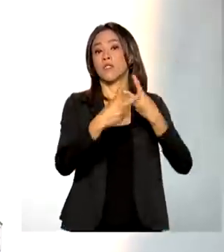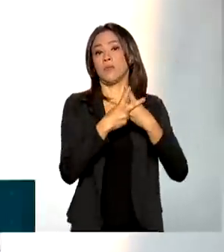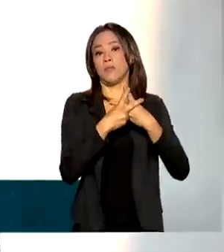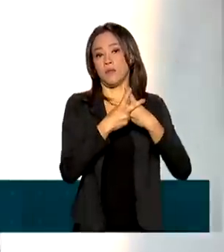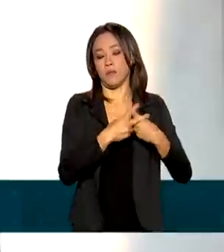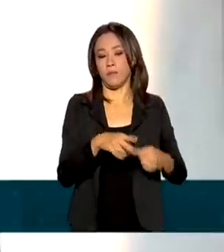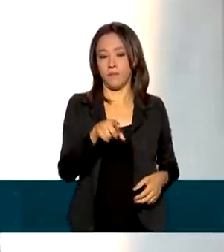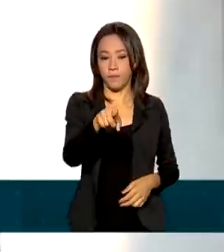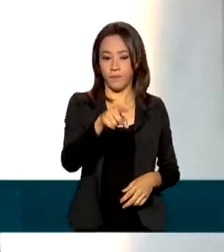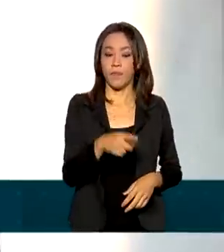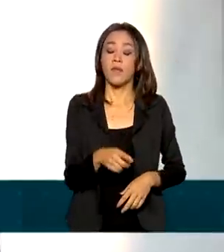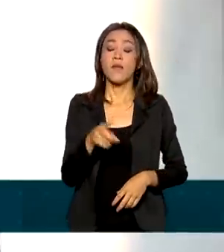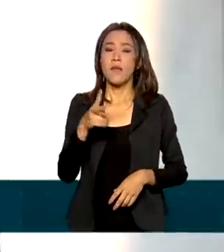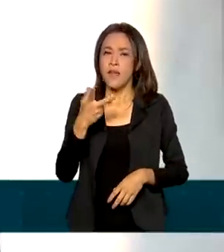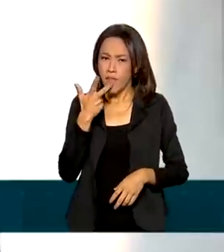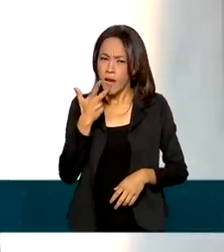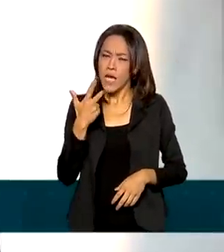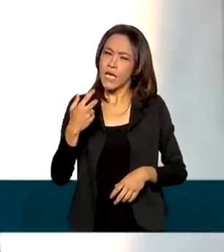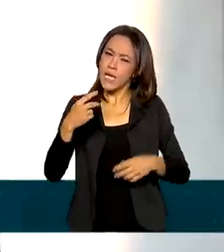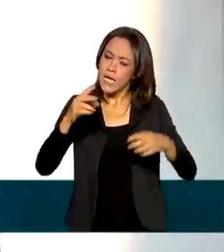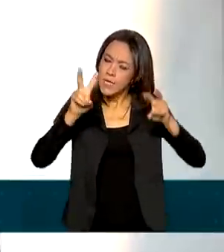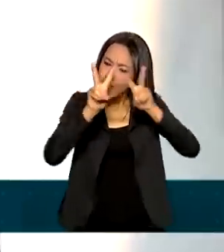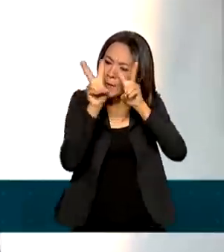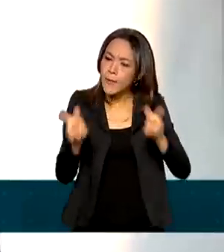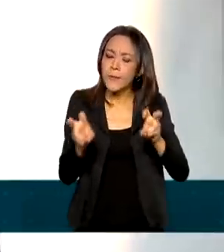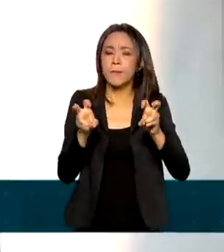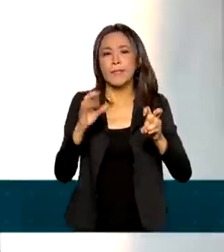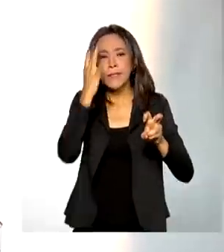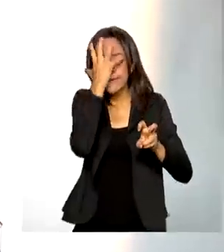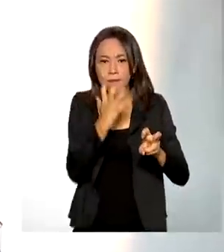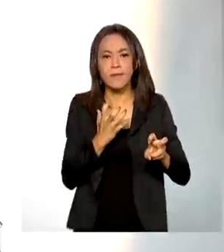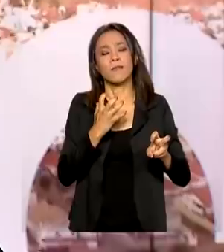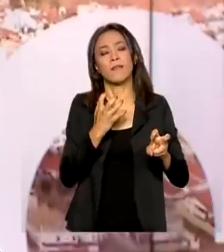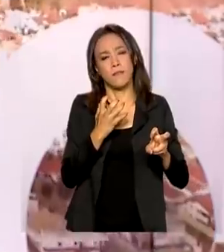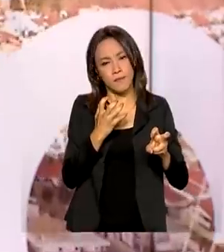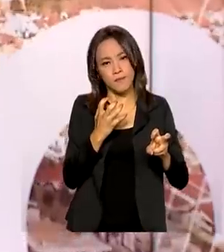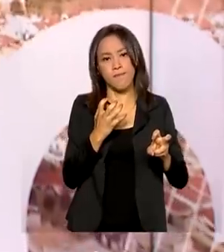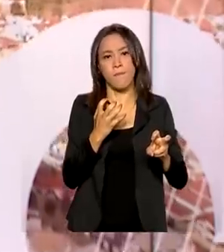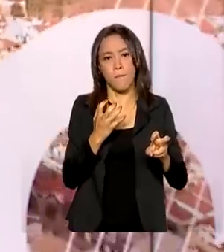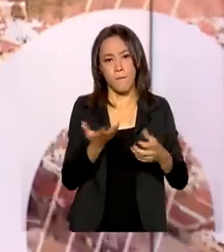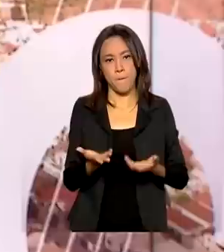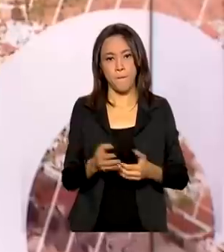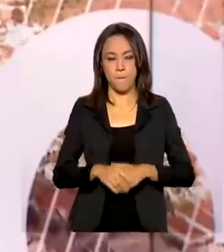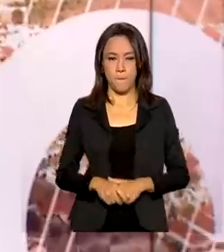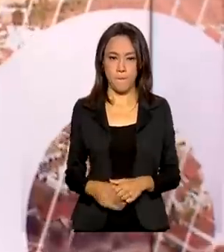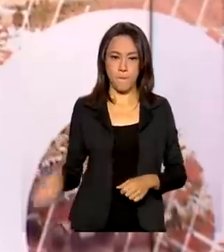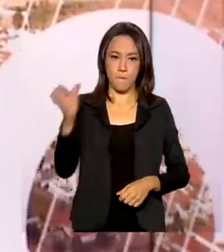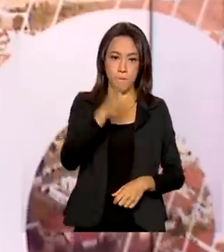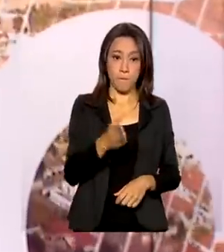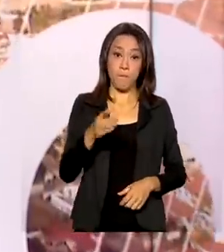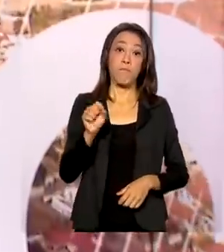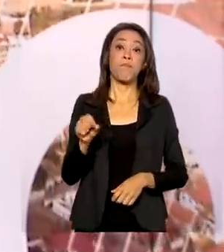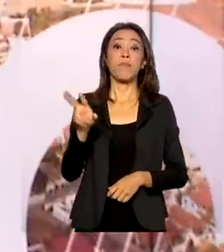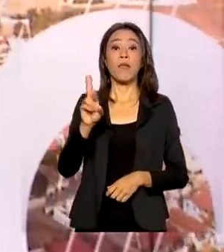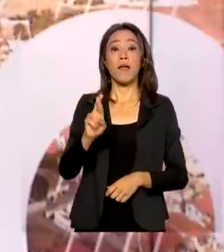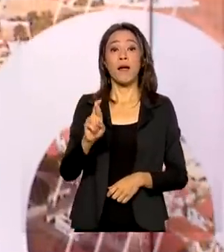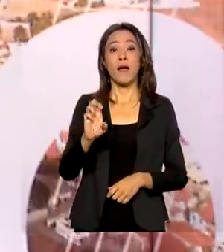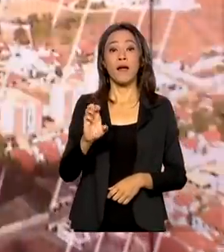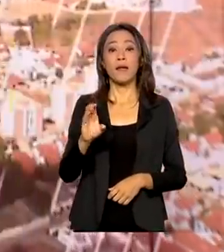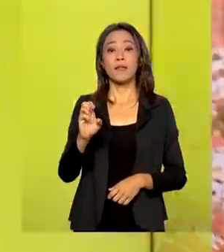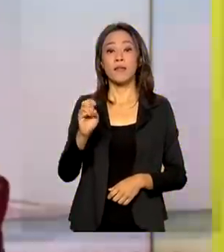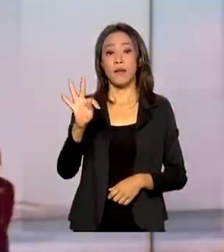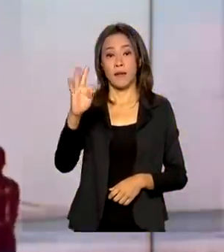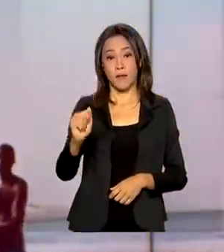para enfrentar esse tema de frente, de uma forma séria e como ele é. A Receita Federal já liberou a consulta ao